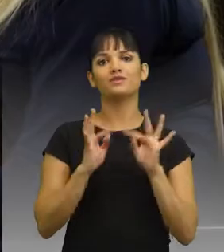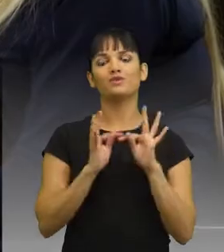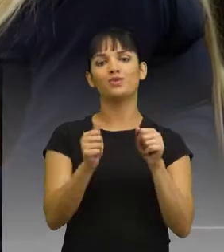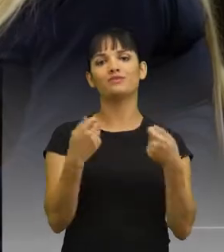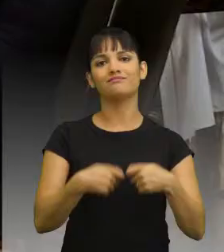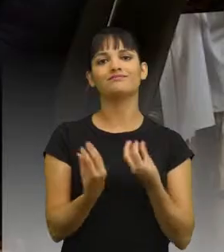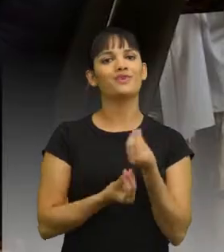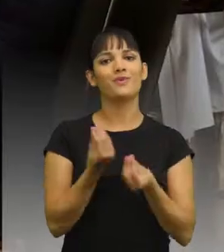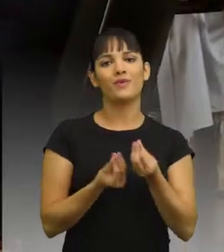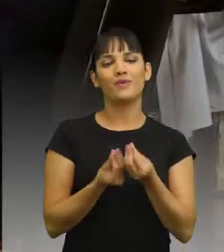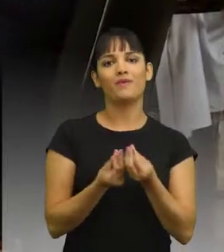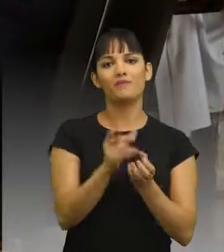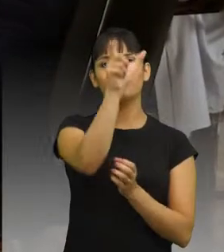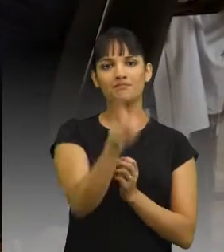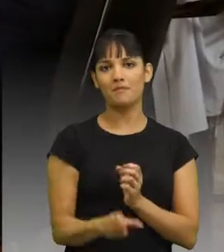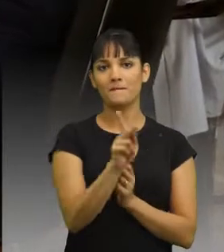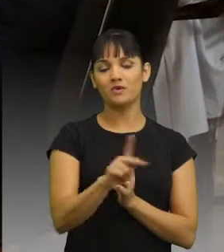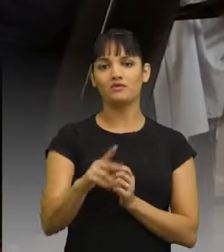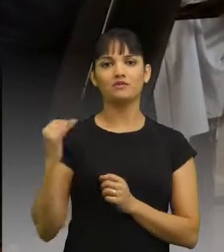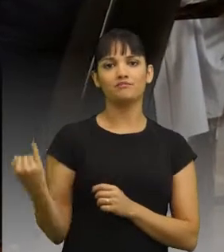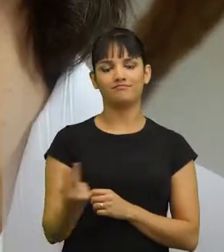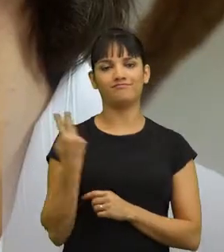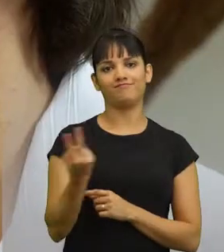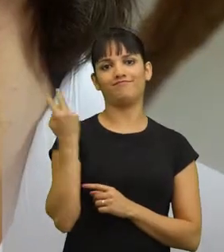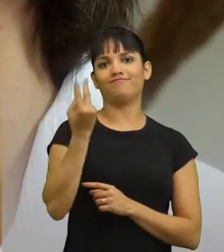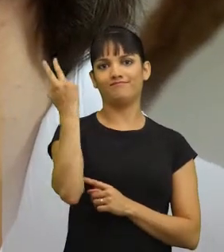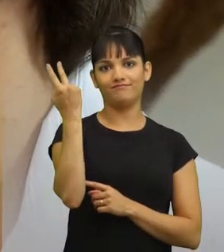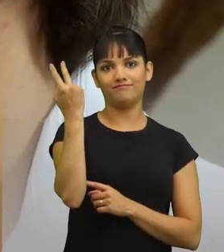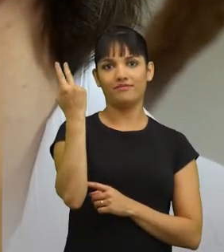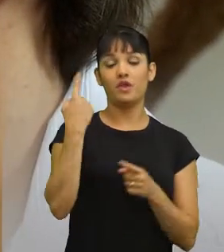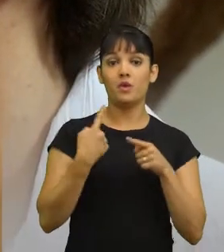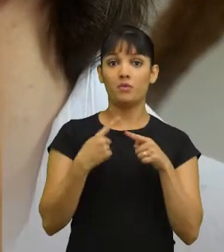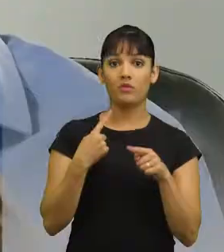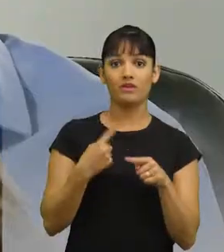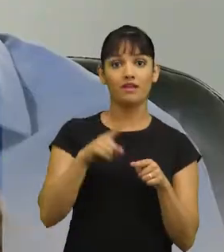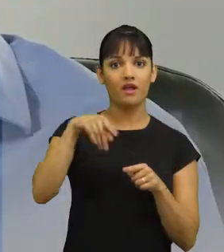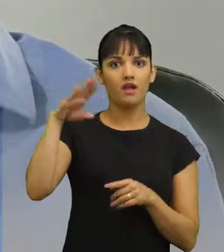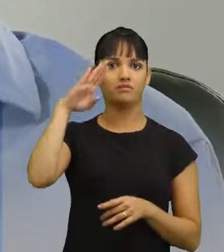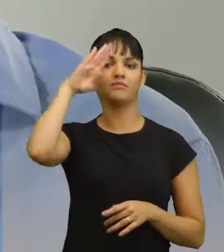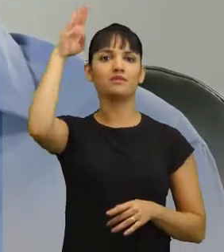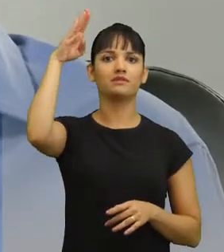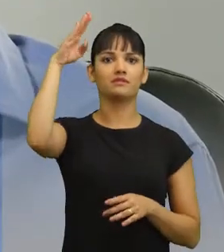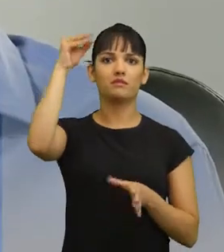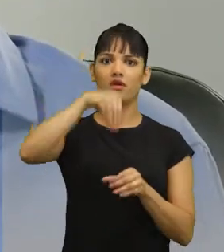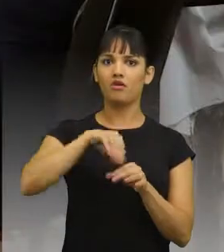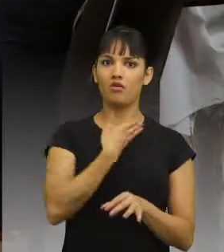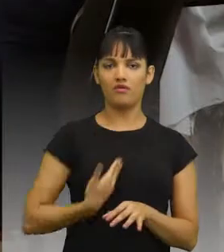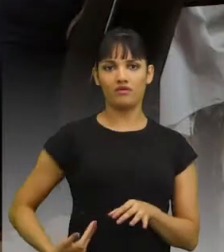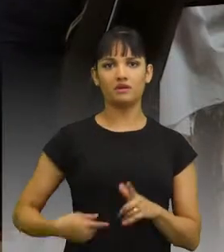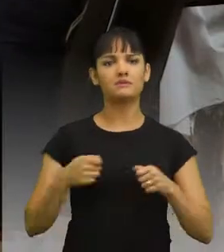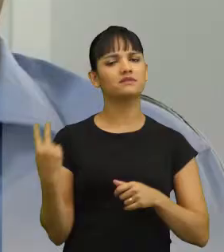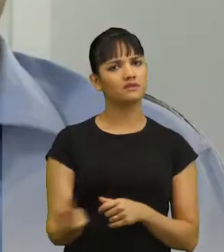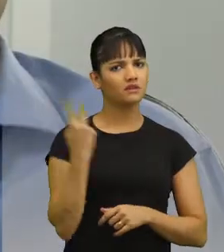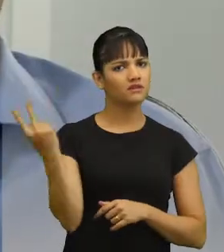tudo isso tem que ser feito com valorização do professor. O professor será autoridade no nosso governo. Ele